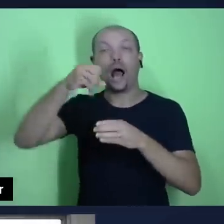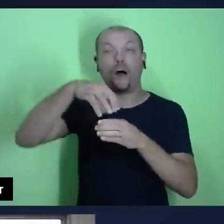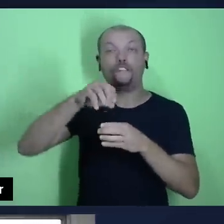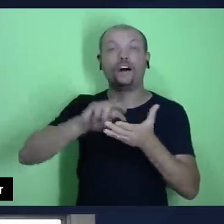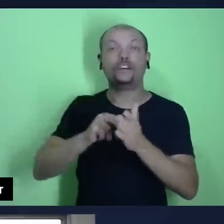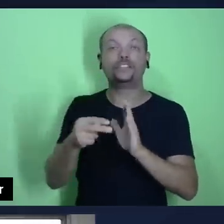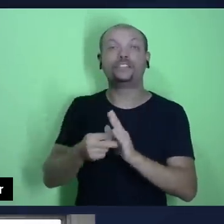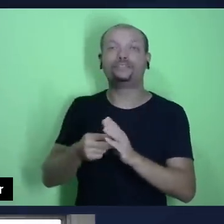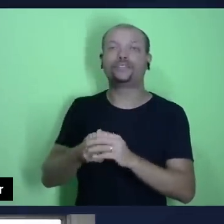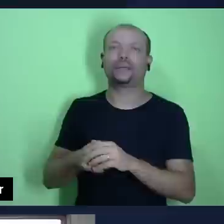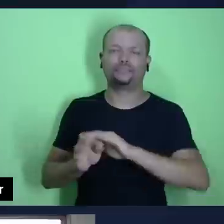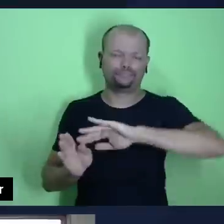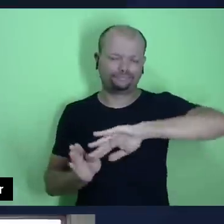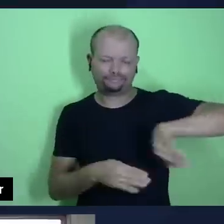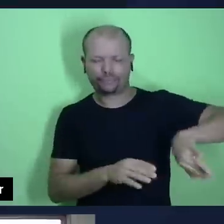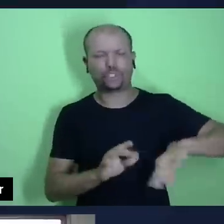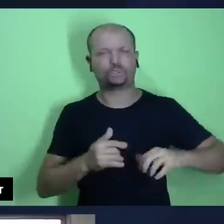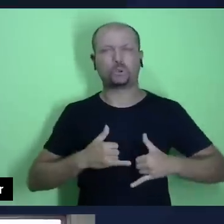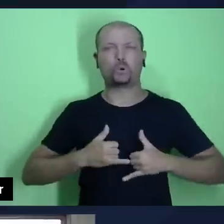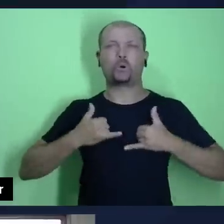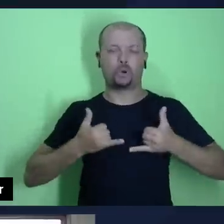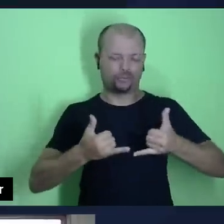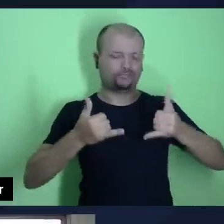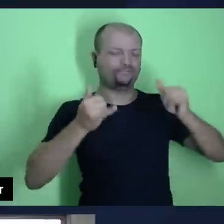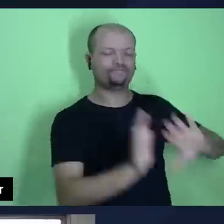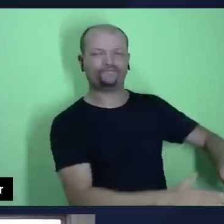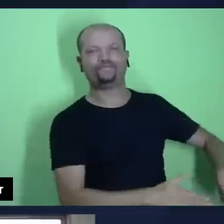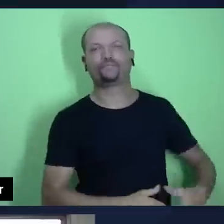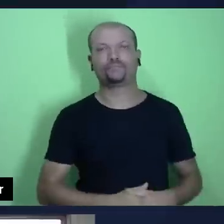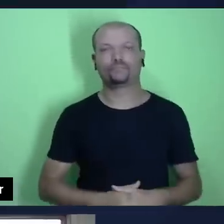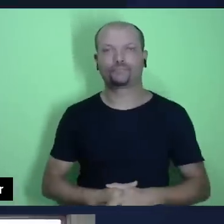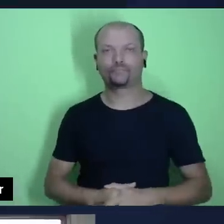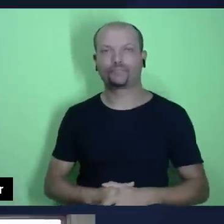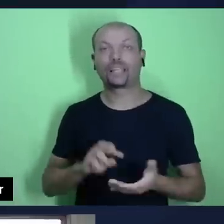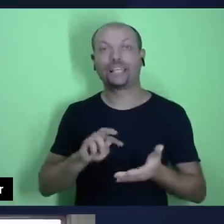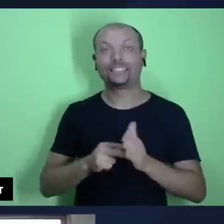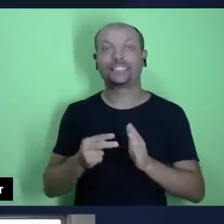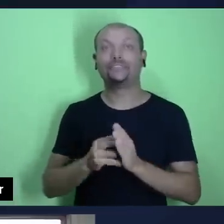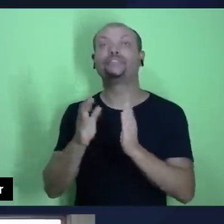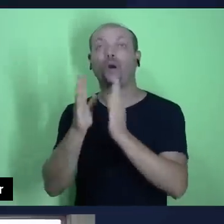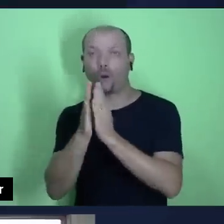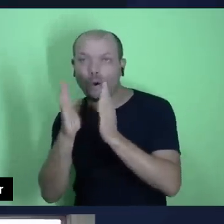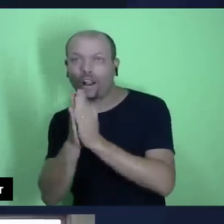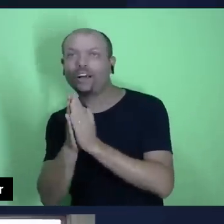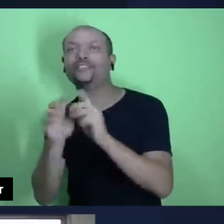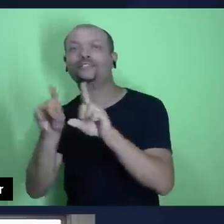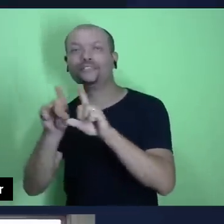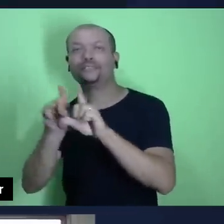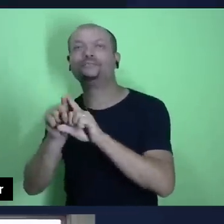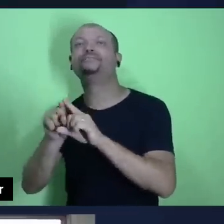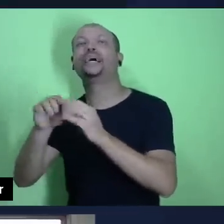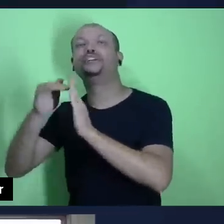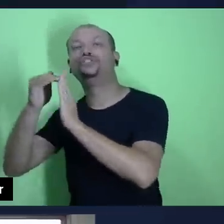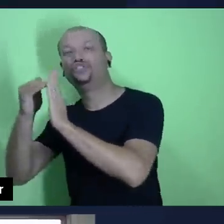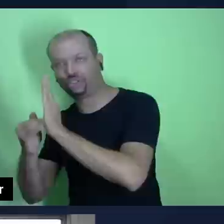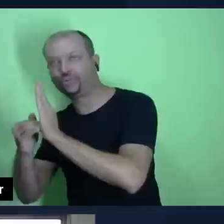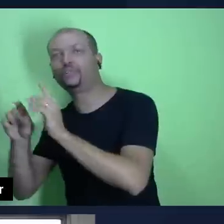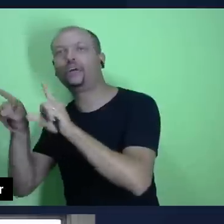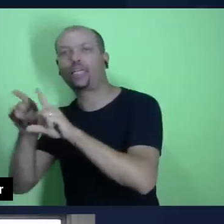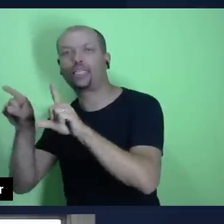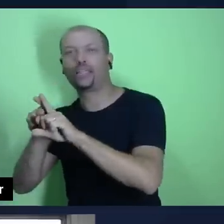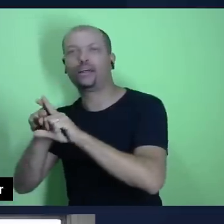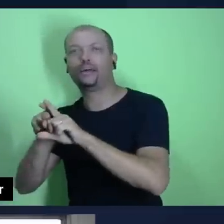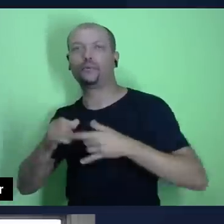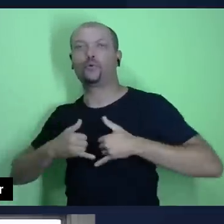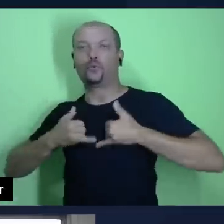oferta para diminuir o egoísmo, tem a ver com oração para diminuir o egoísmo também. E o interessante